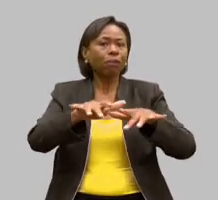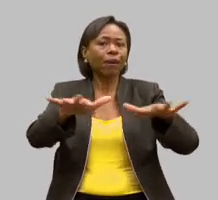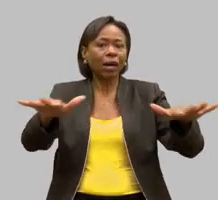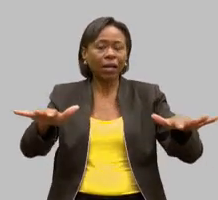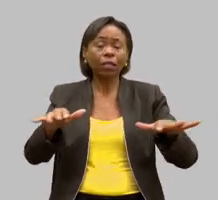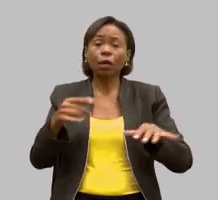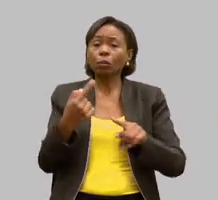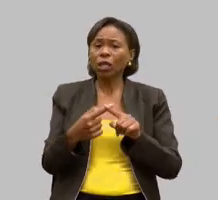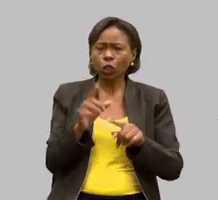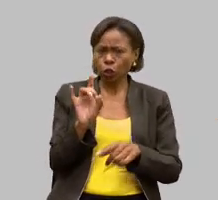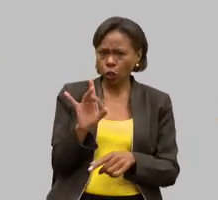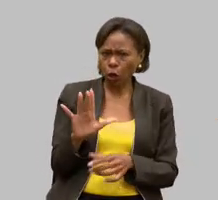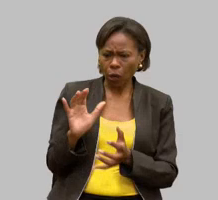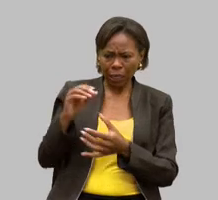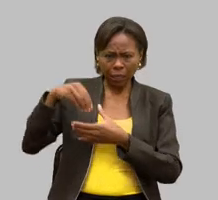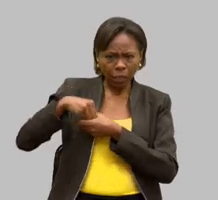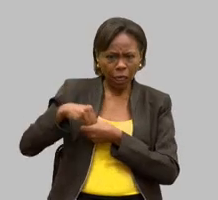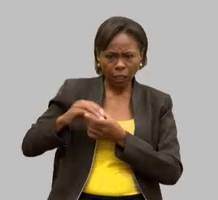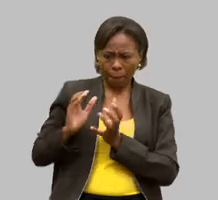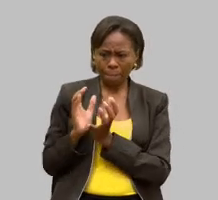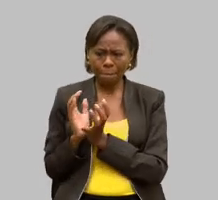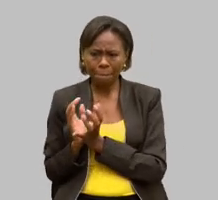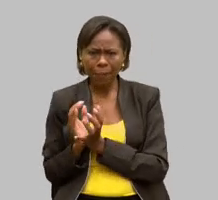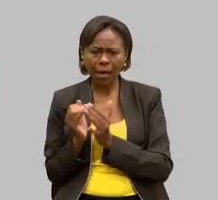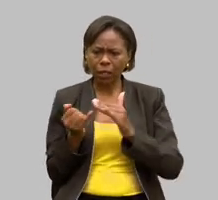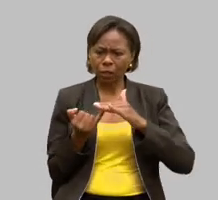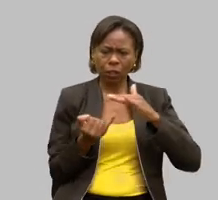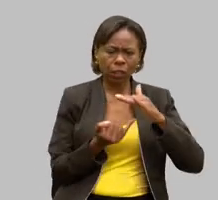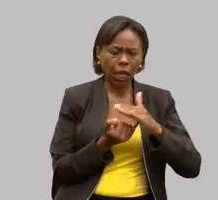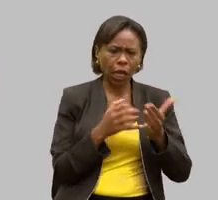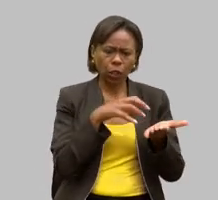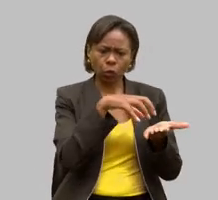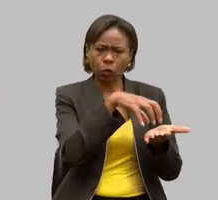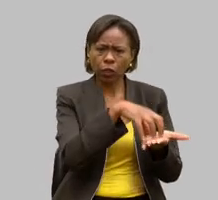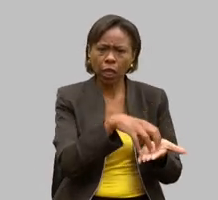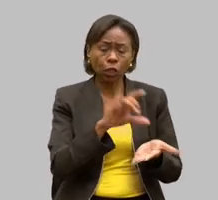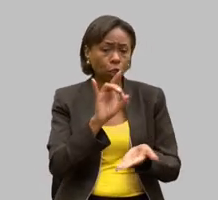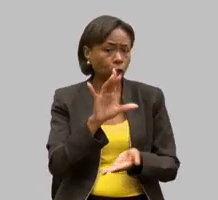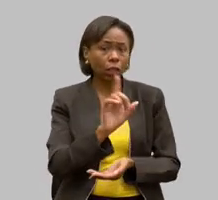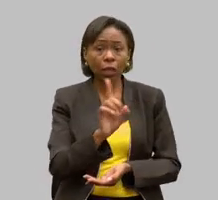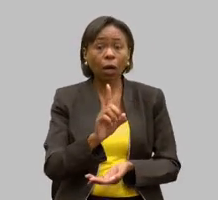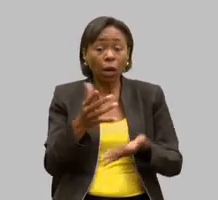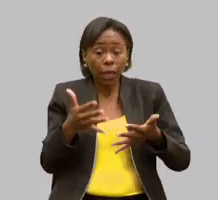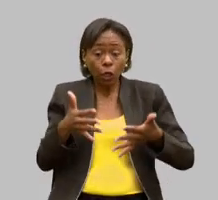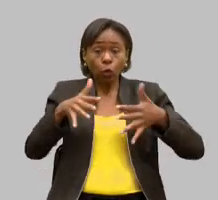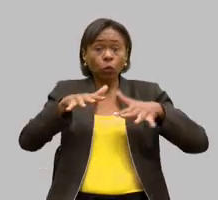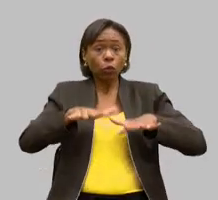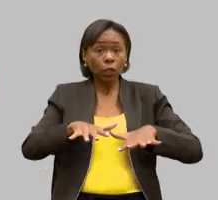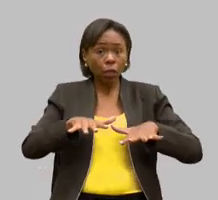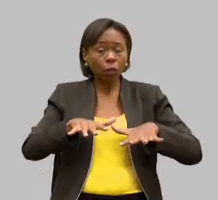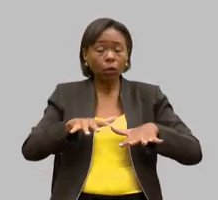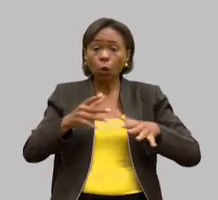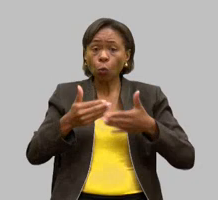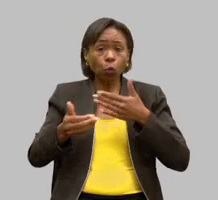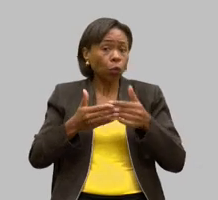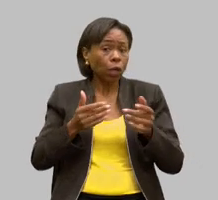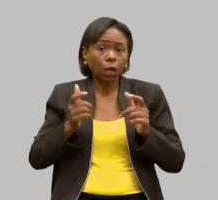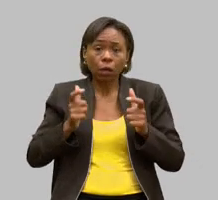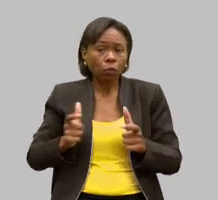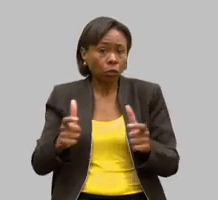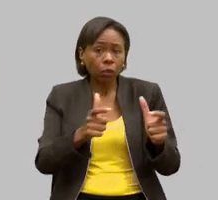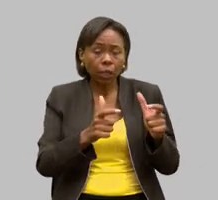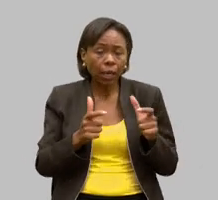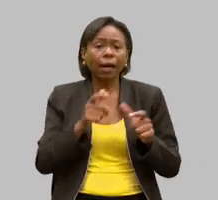do CENSA dentro do Instituto Esteroassunção ou dentro de qualquer outra organização a partir do momento que você recebe voluntários as pessoas têm oportunidade de